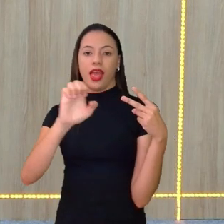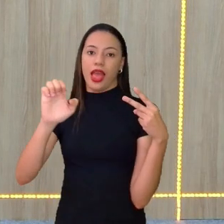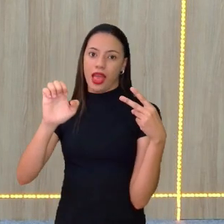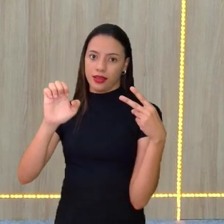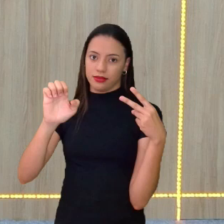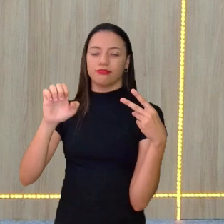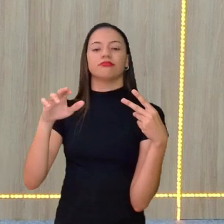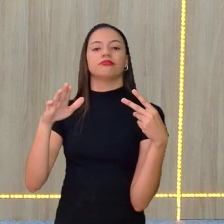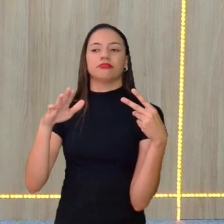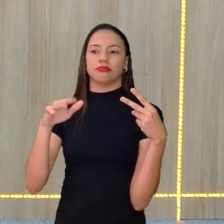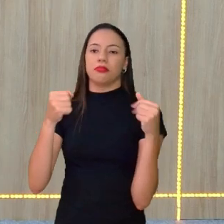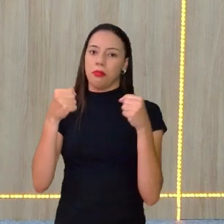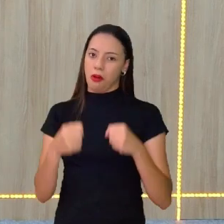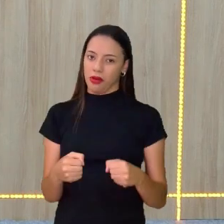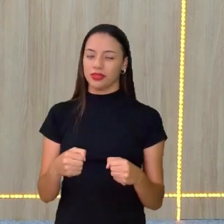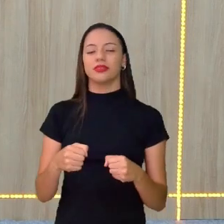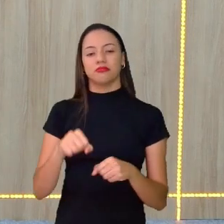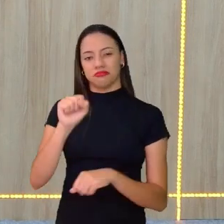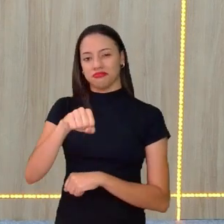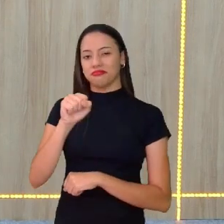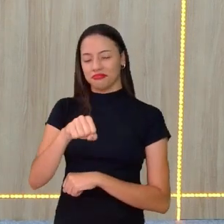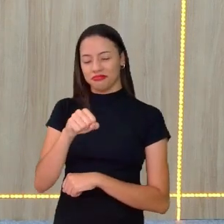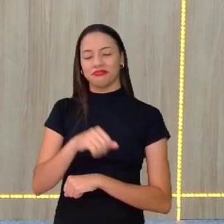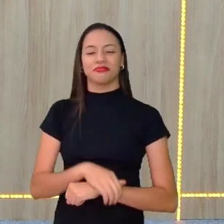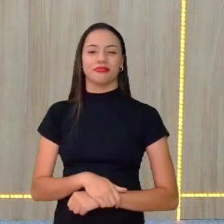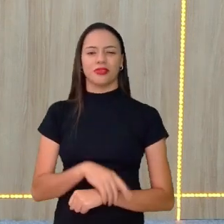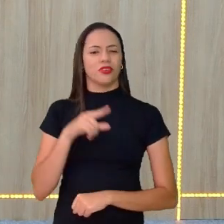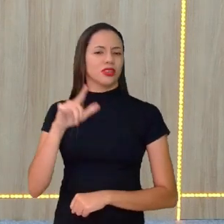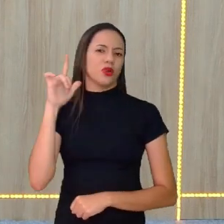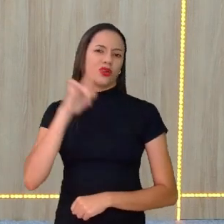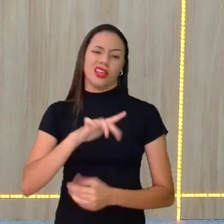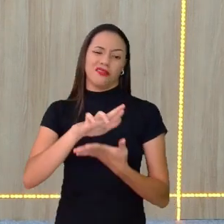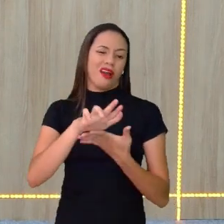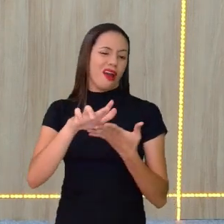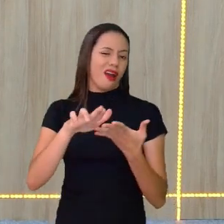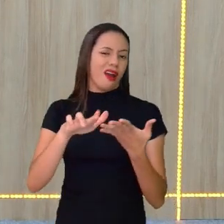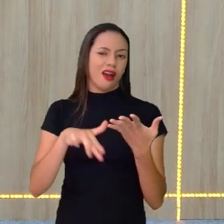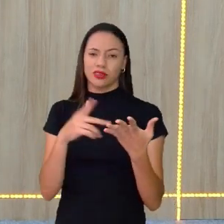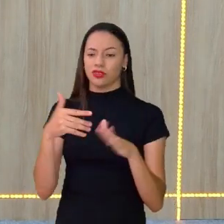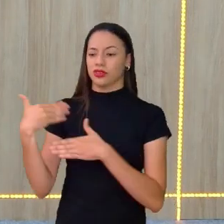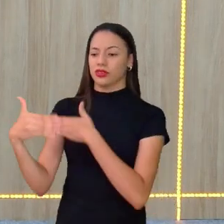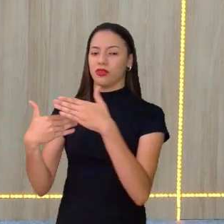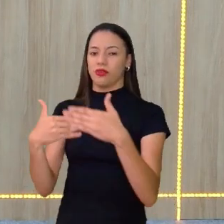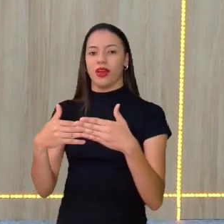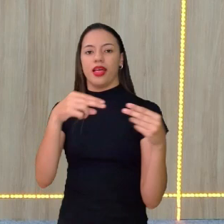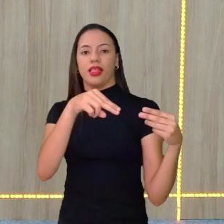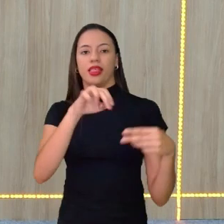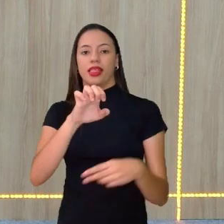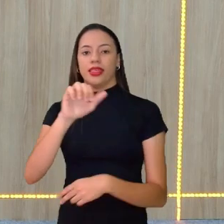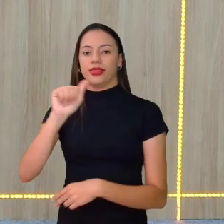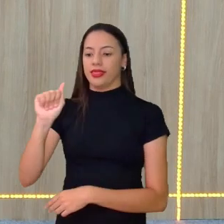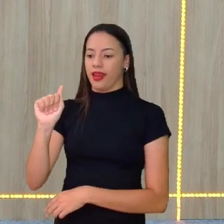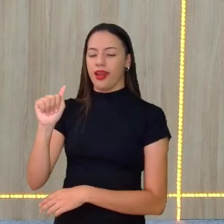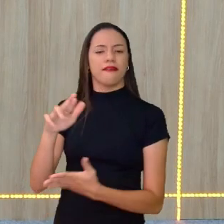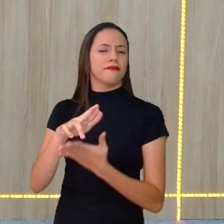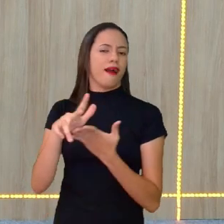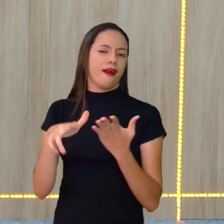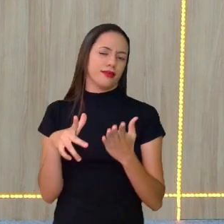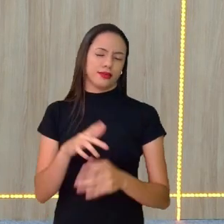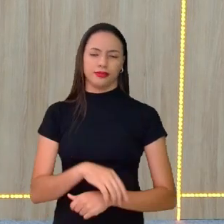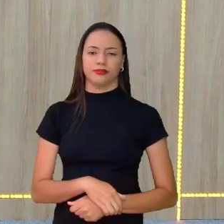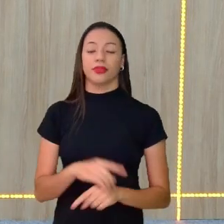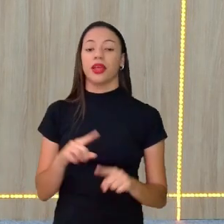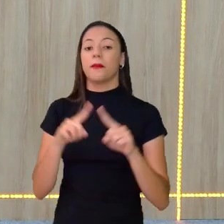E. Isso aí, galera. Você pode conseguir fazer várias maneiras. Desenvolver NEA. Você pode desenvolver em várias formas. Mas,